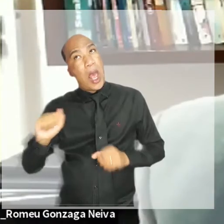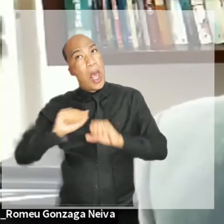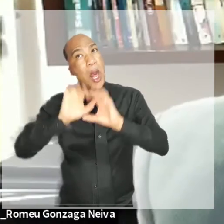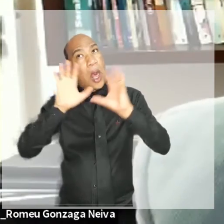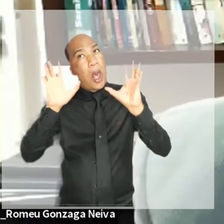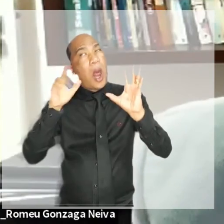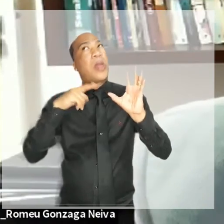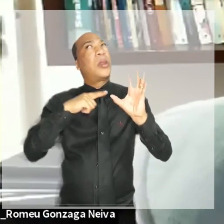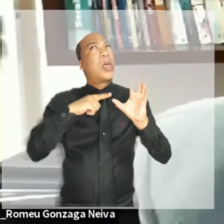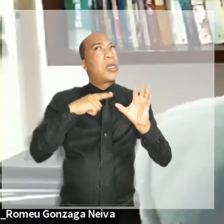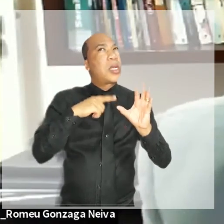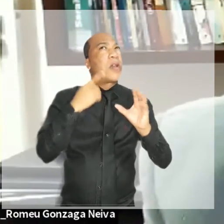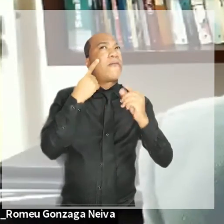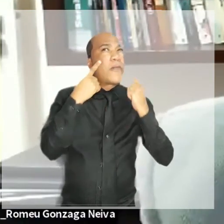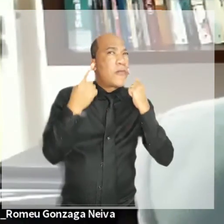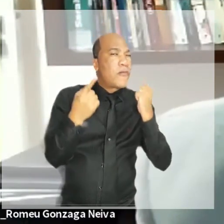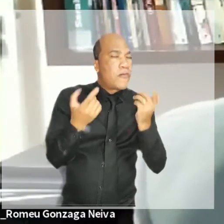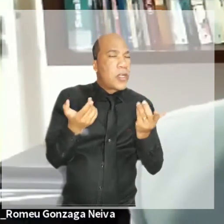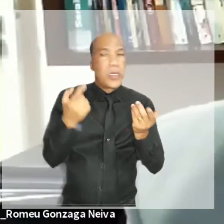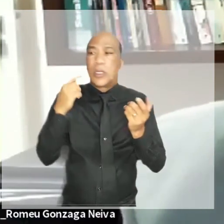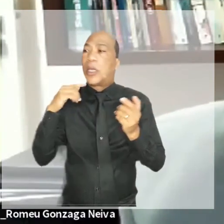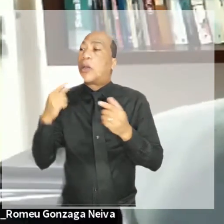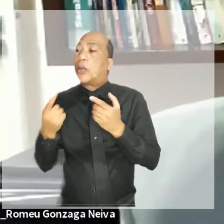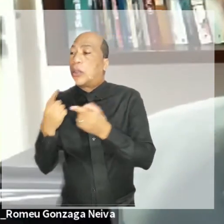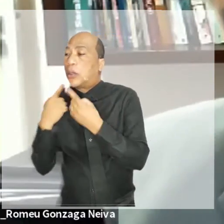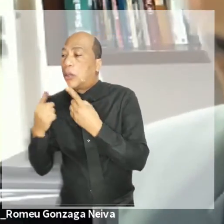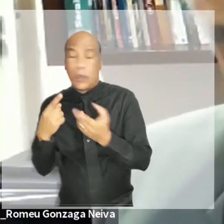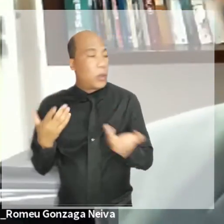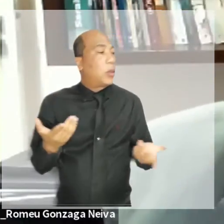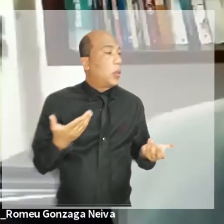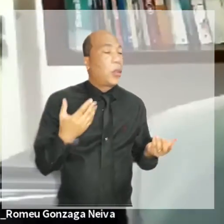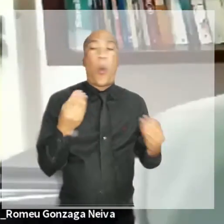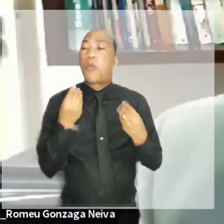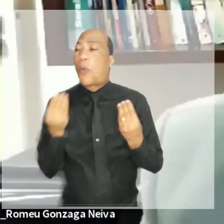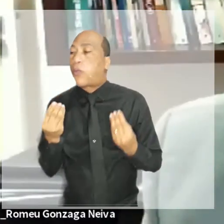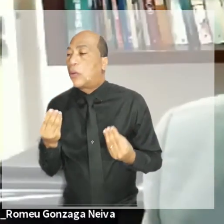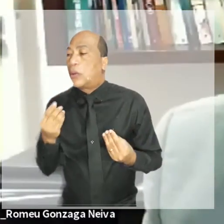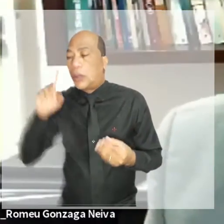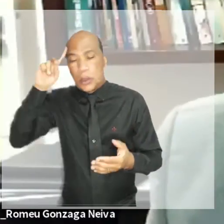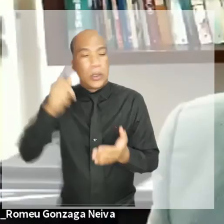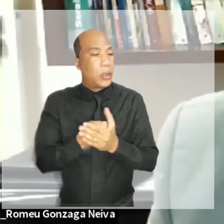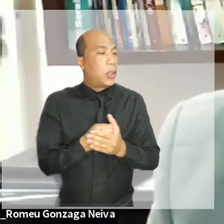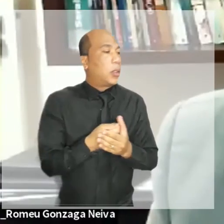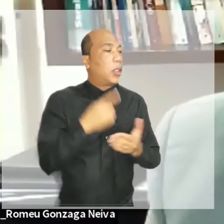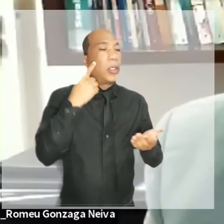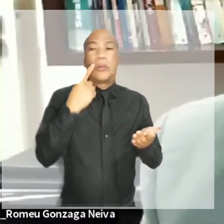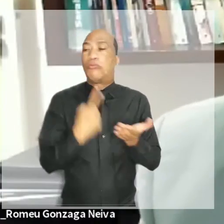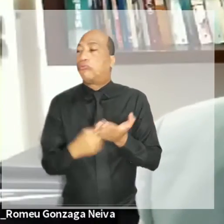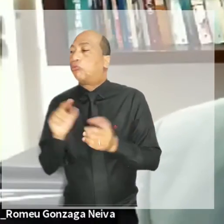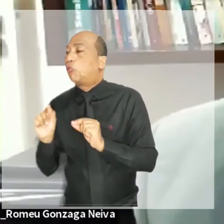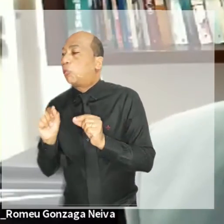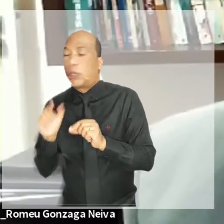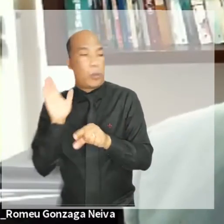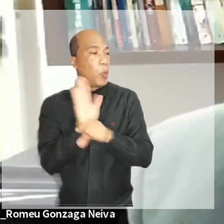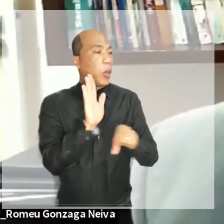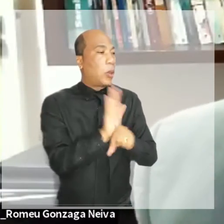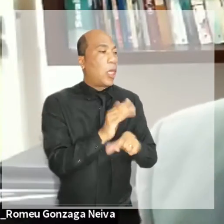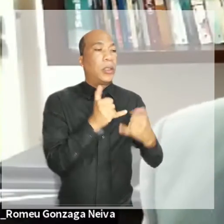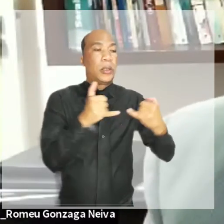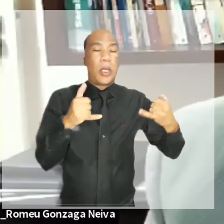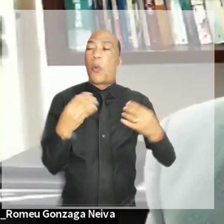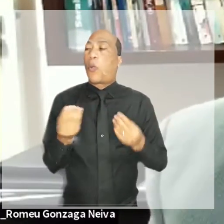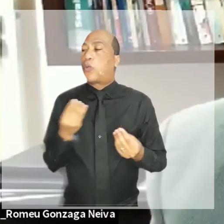para desenvolvimento de uma ideia de proteção será dado. Tudo isso, senhoras e senhores, estou dizendo para mostrar